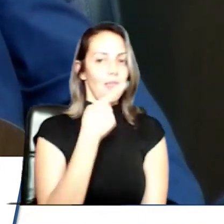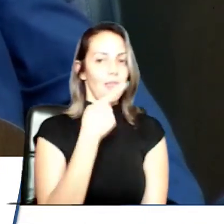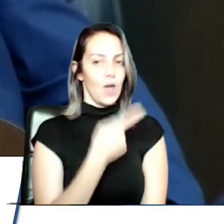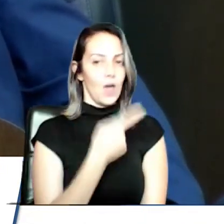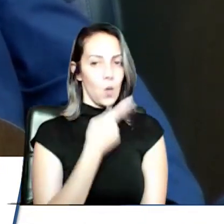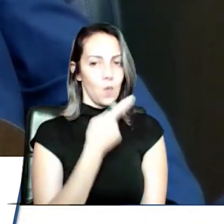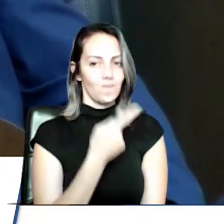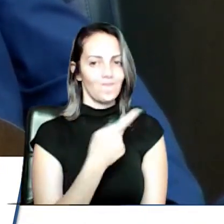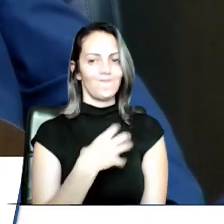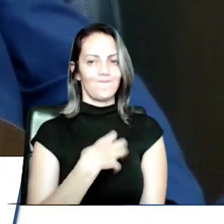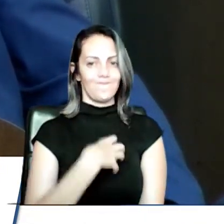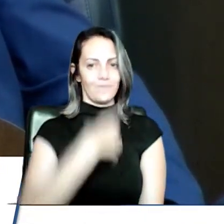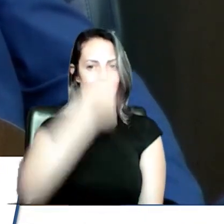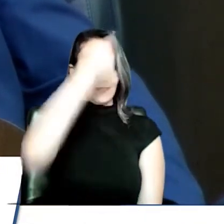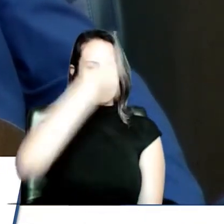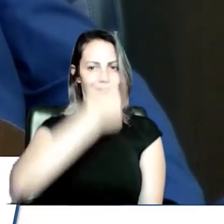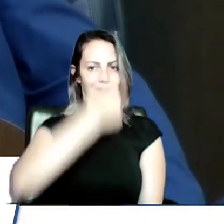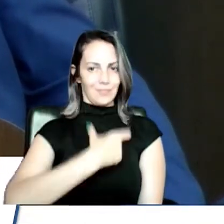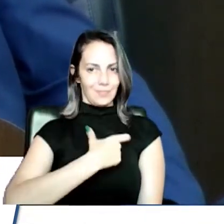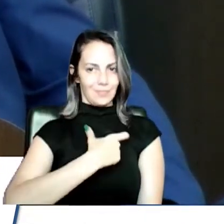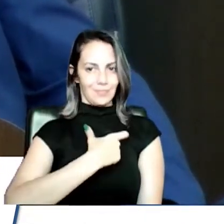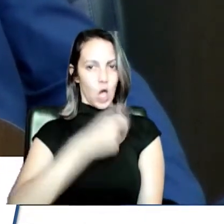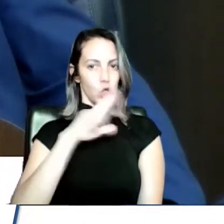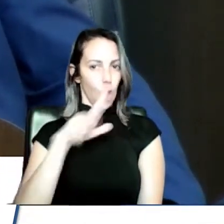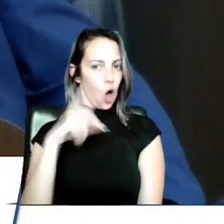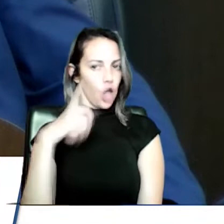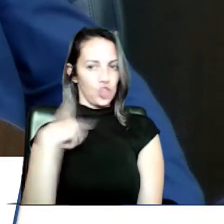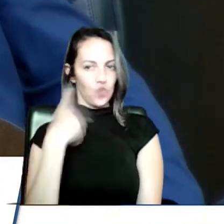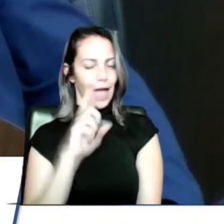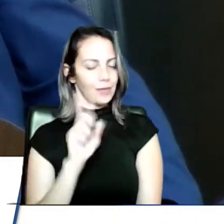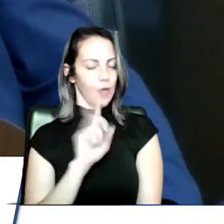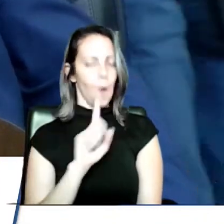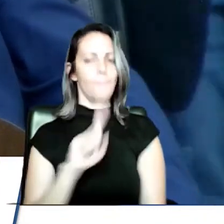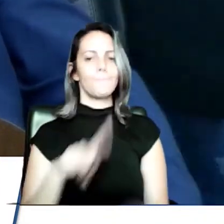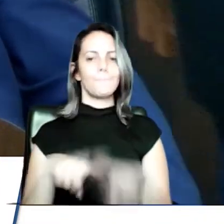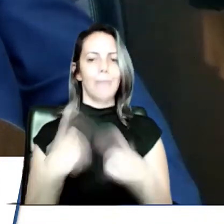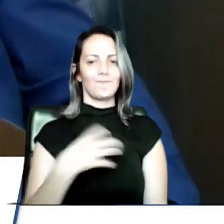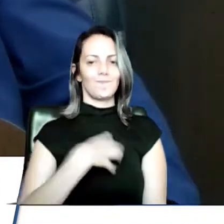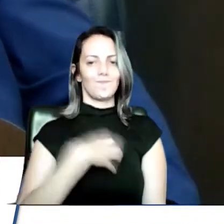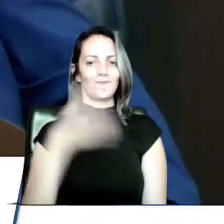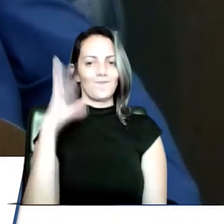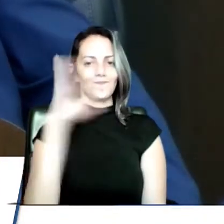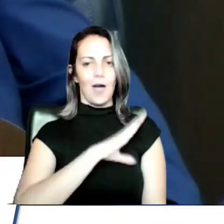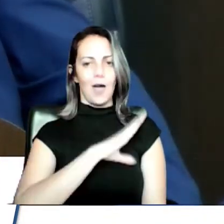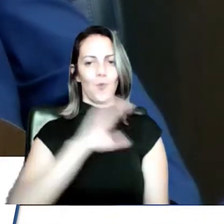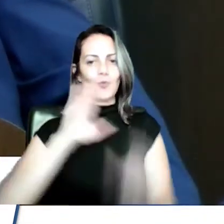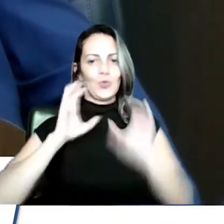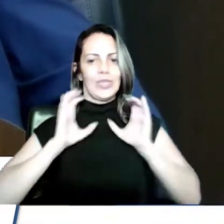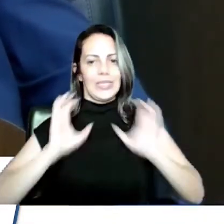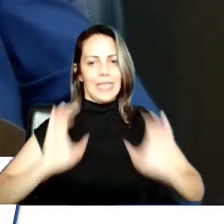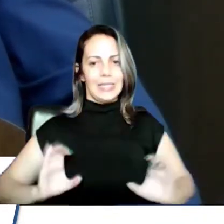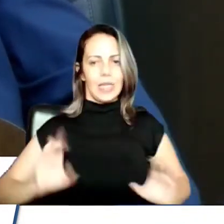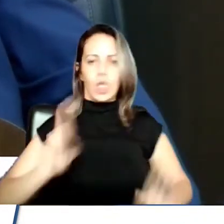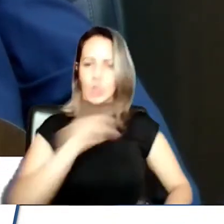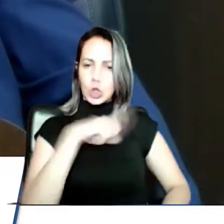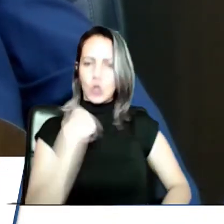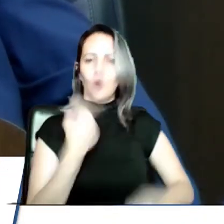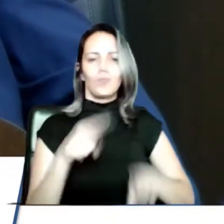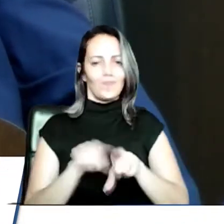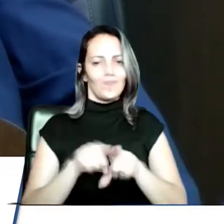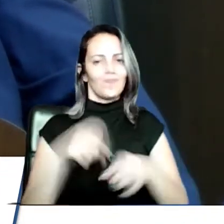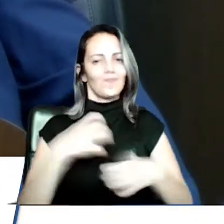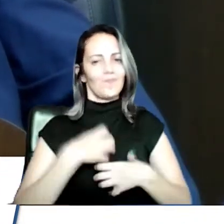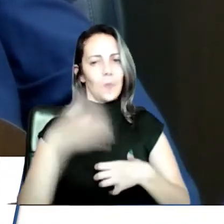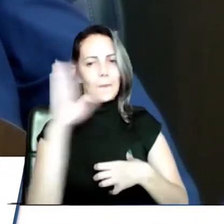também como cidadã. E nós sentimos também sobre isso. Mas, eu falo para os senhores, já era iminente que